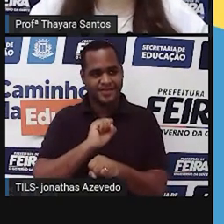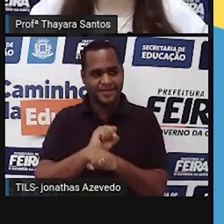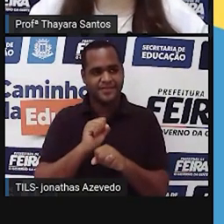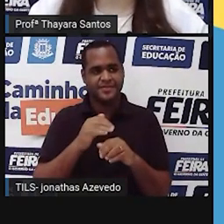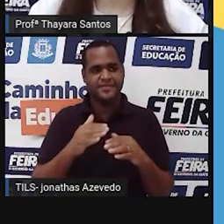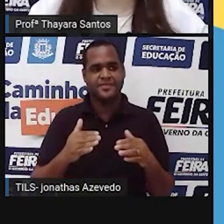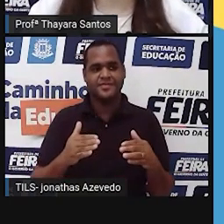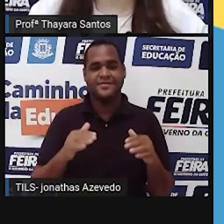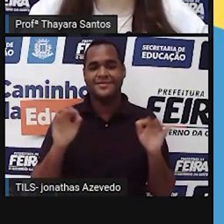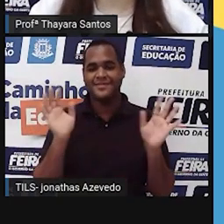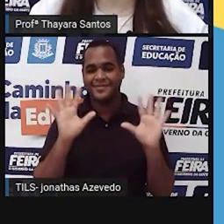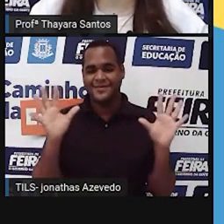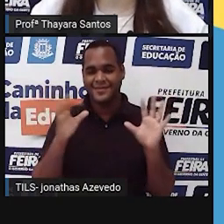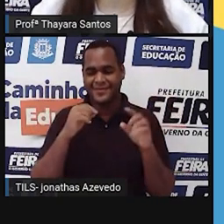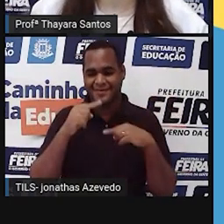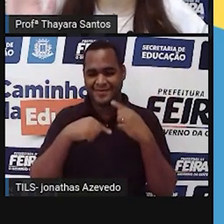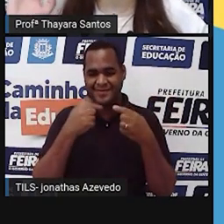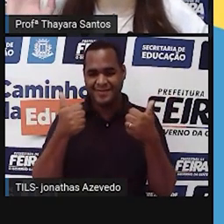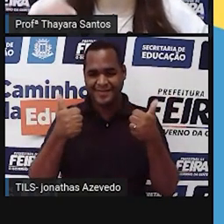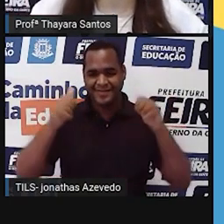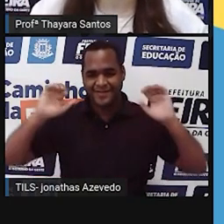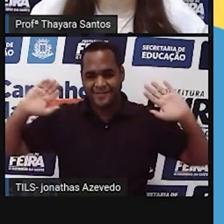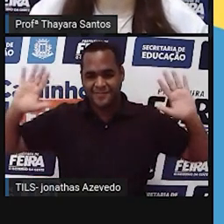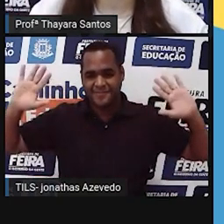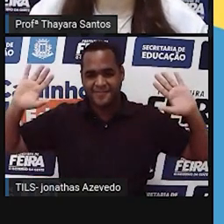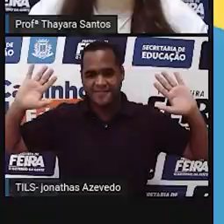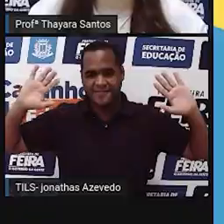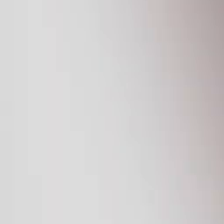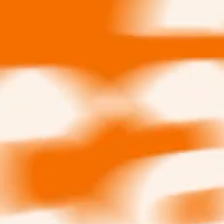Então, pessoal, até a próxima aula. Tchau, tchau.